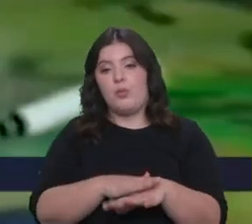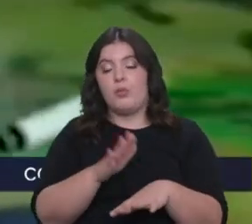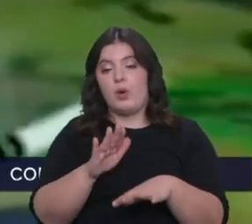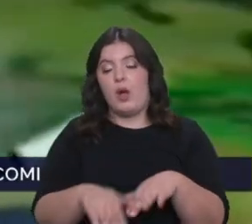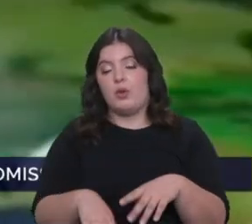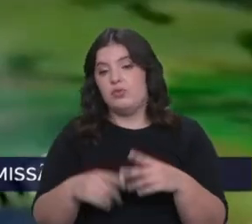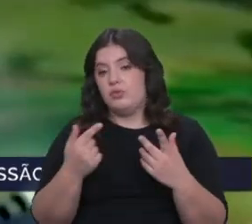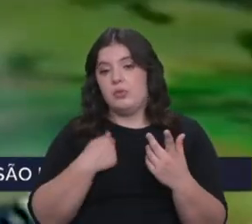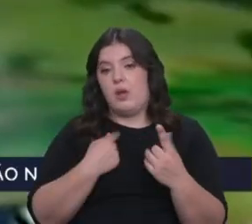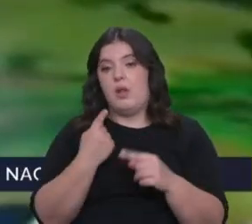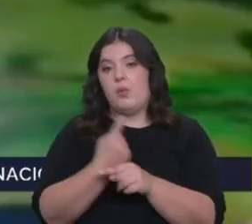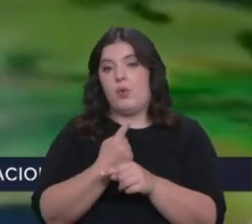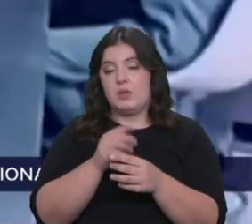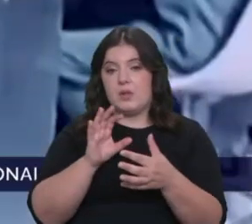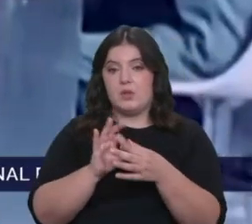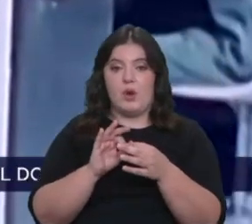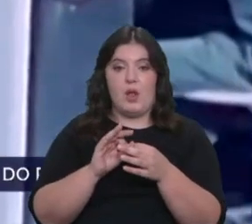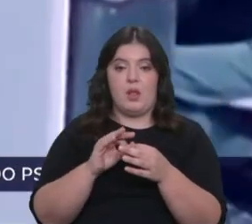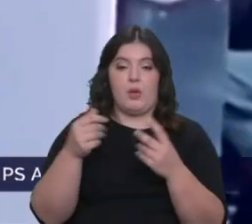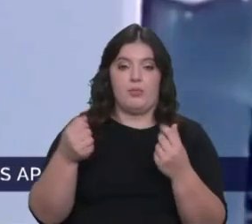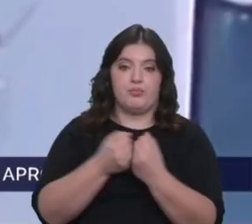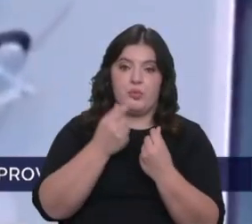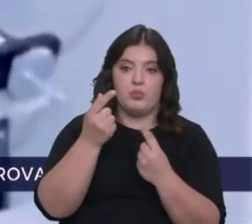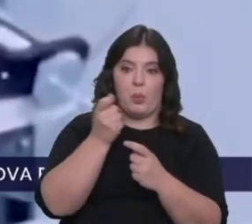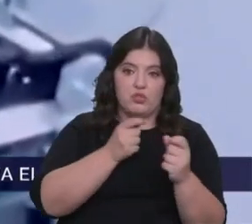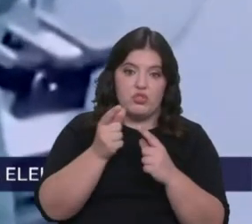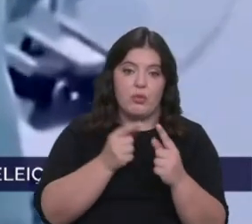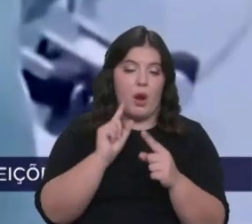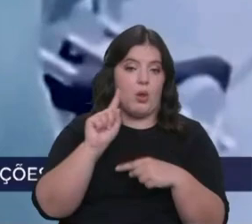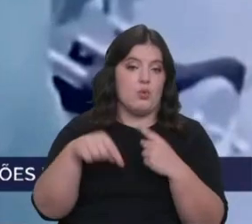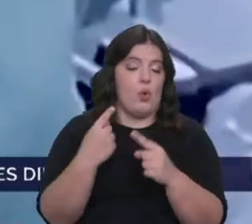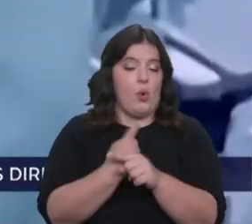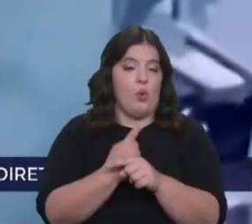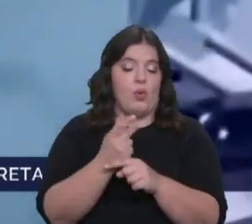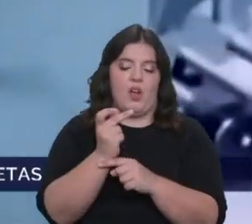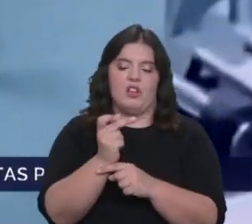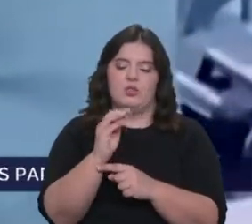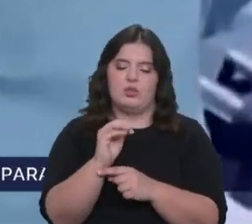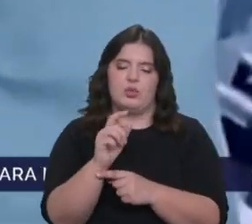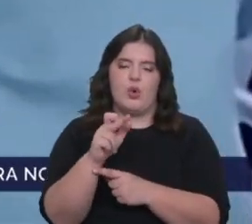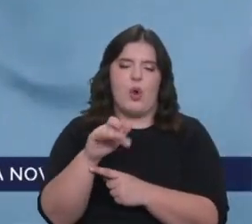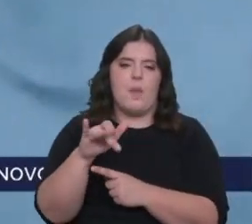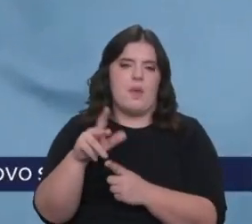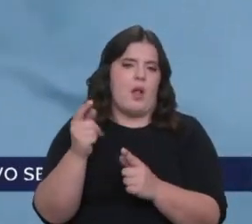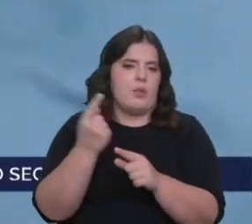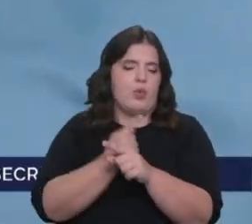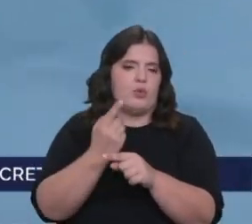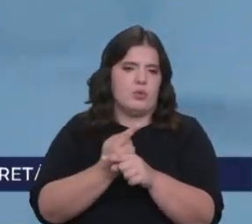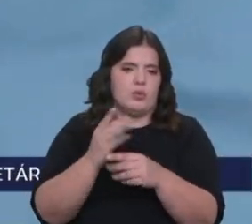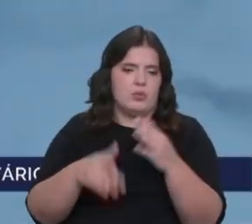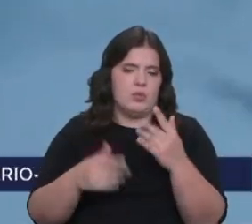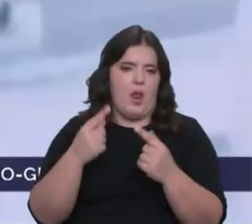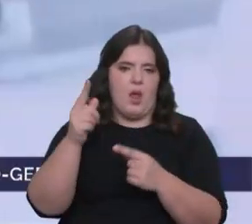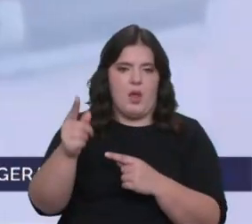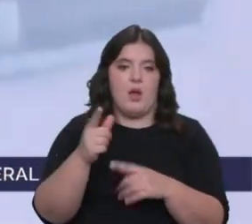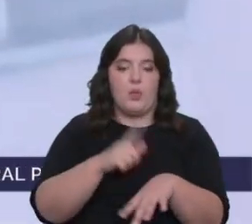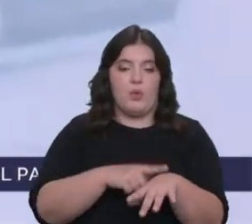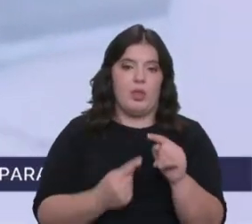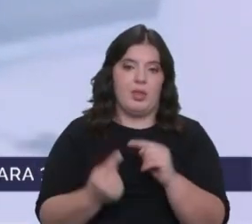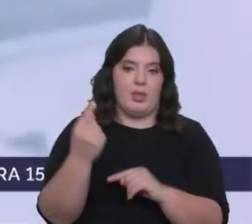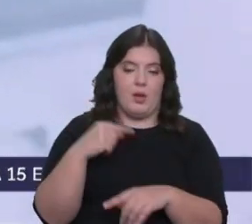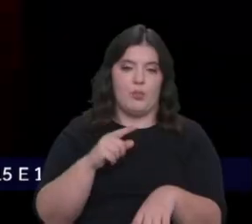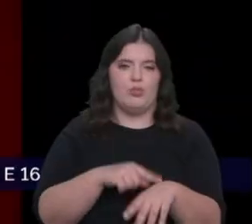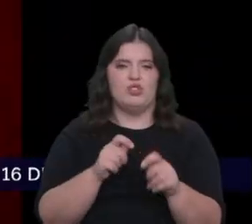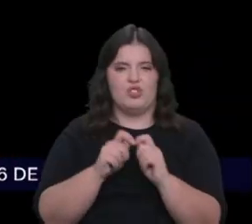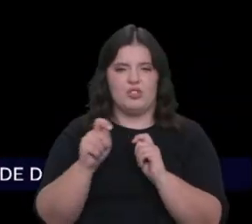colisões de estrelas, porque nisto aconteceu, neste evento de raios de gama aconteceu algo há muito tempo, muito distante e